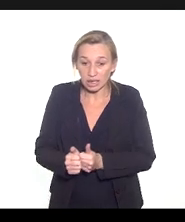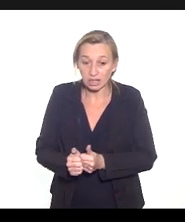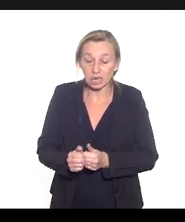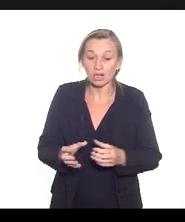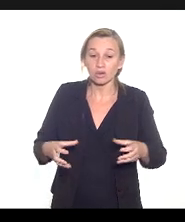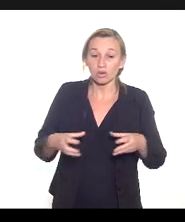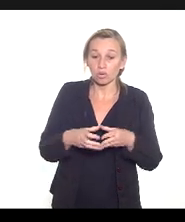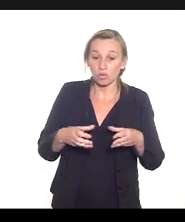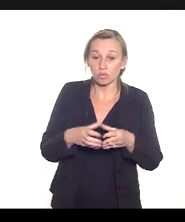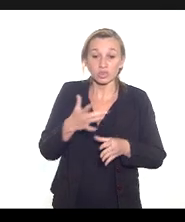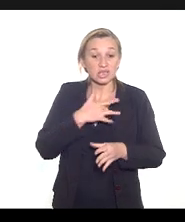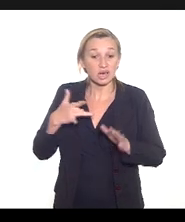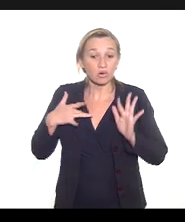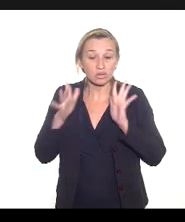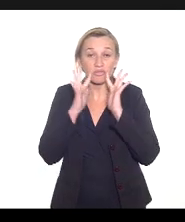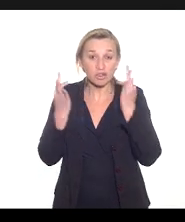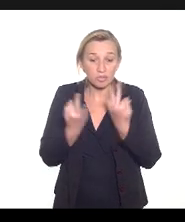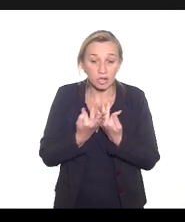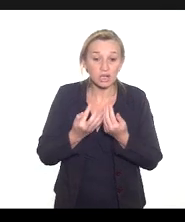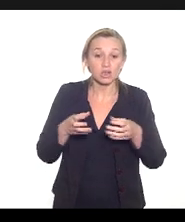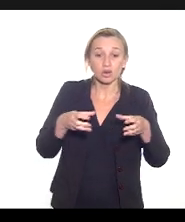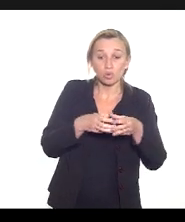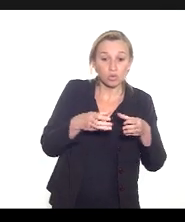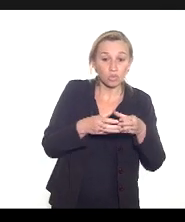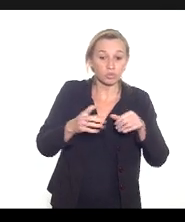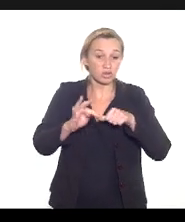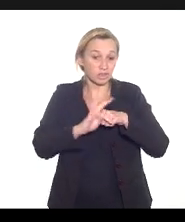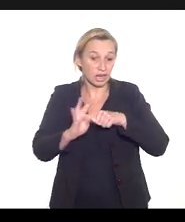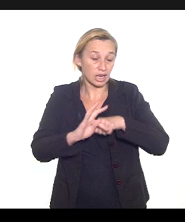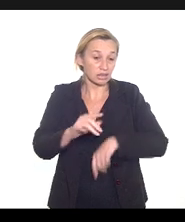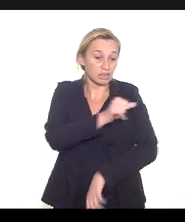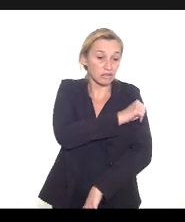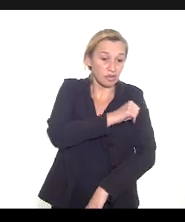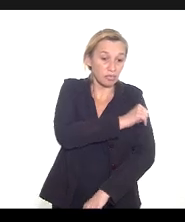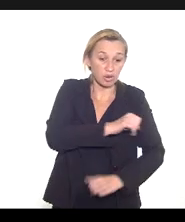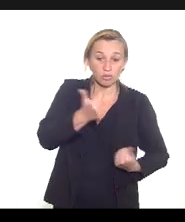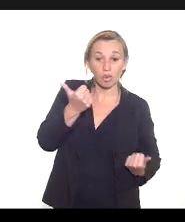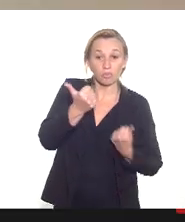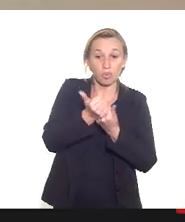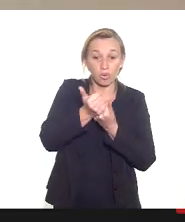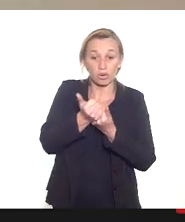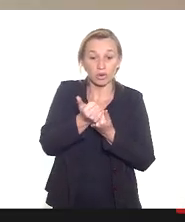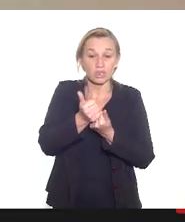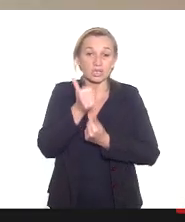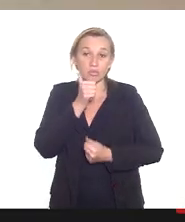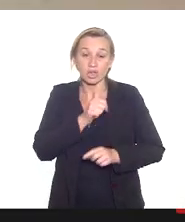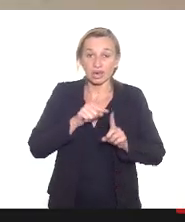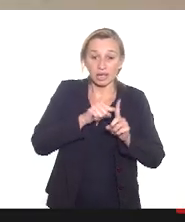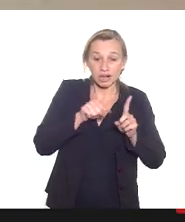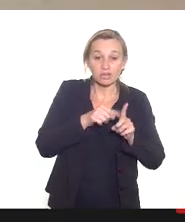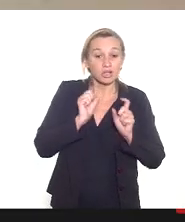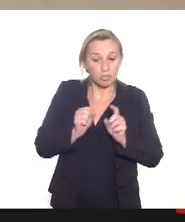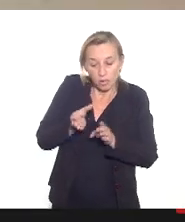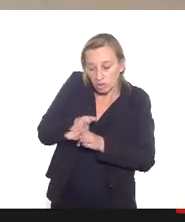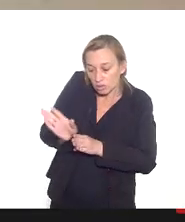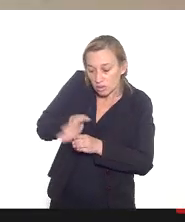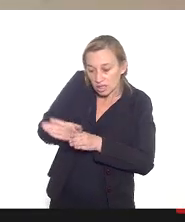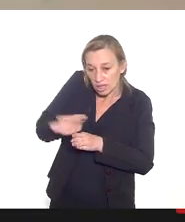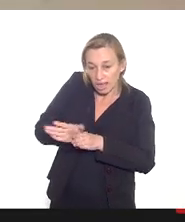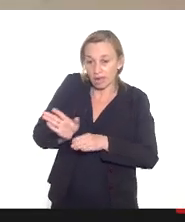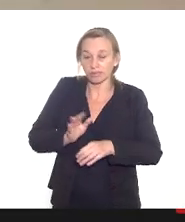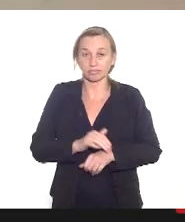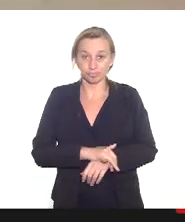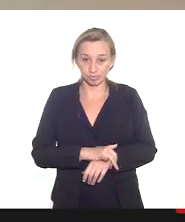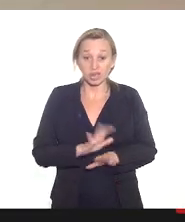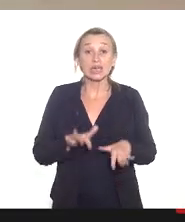enfermeiro e de técnicos que dão suporte a essa gestante possam orientá-la e aconselhá-la